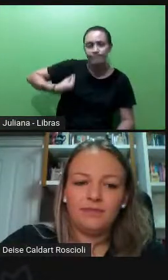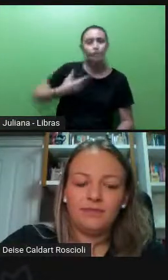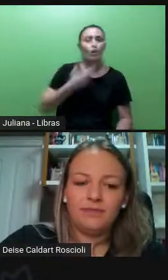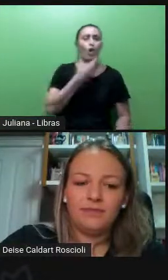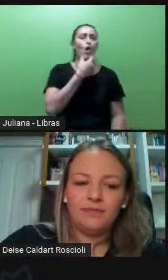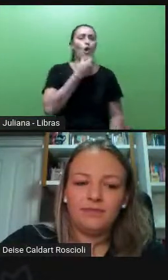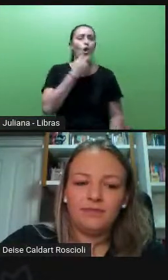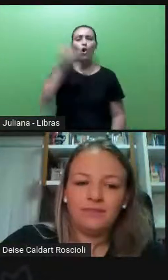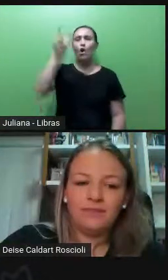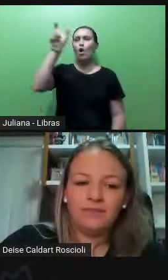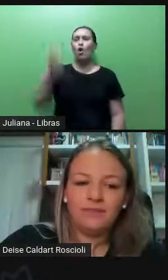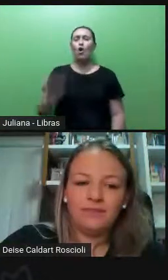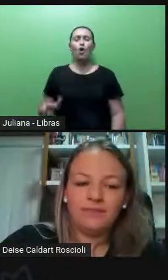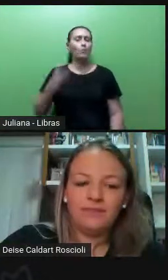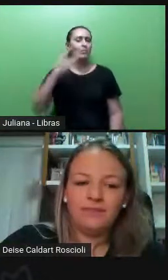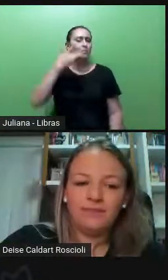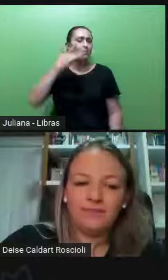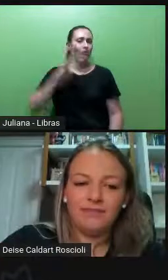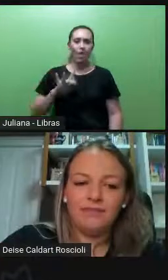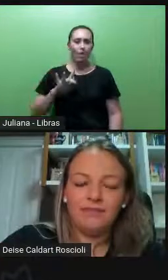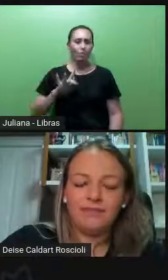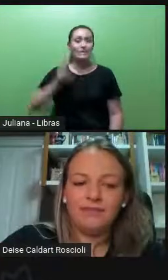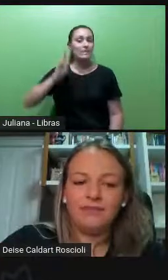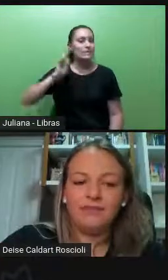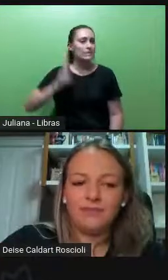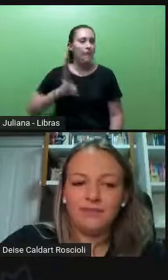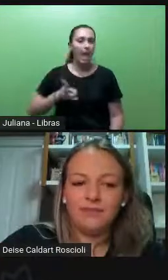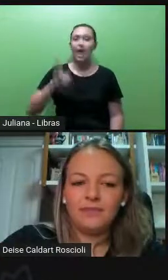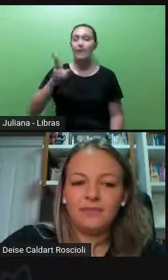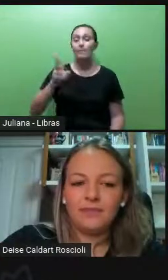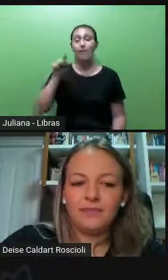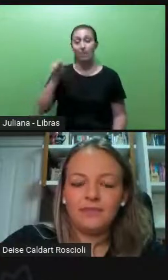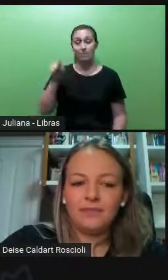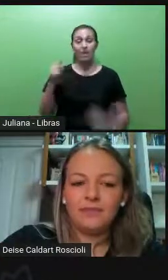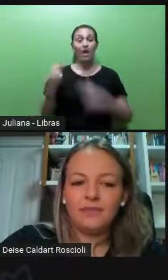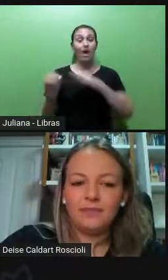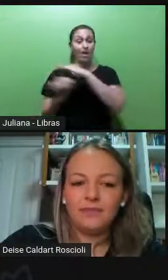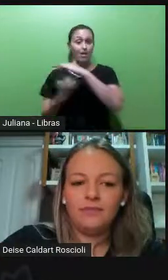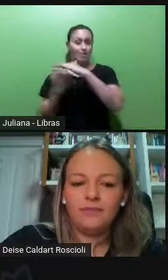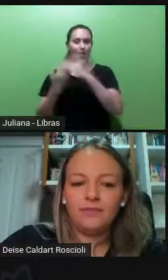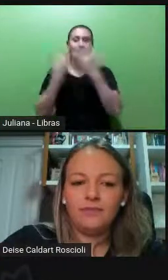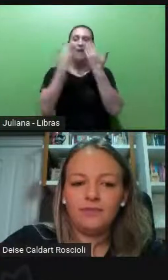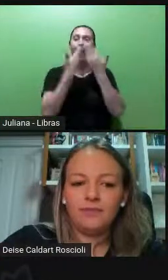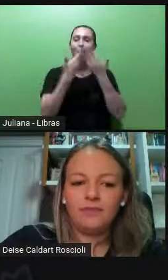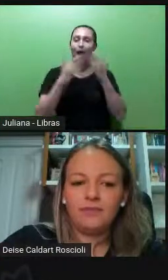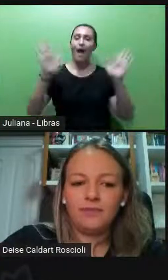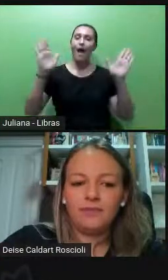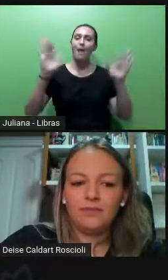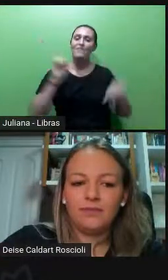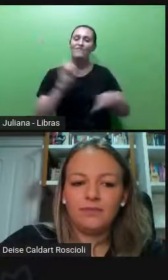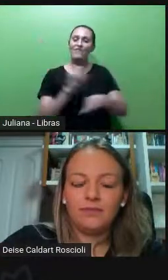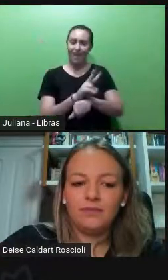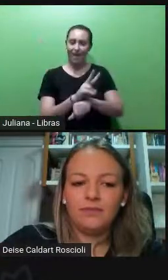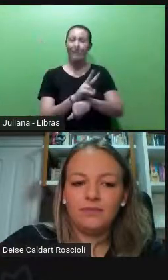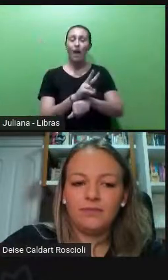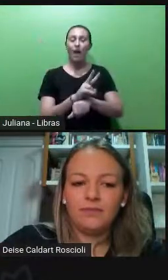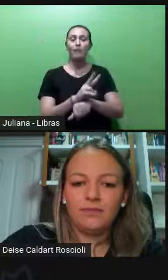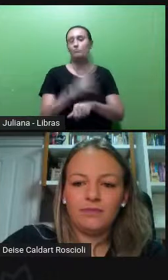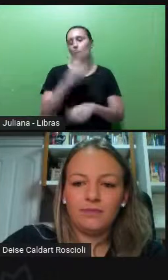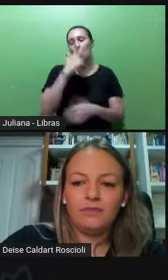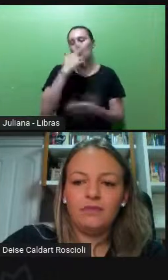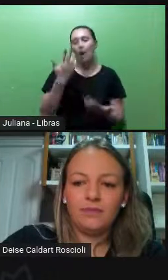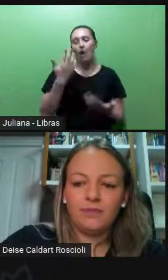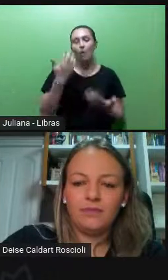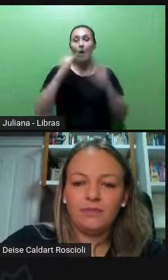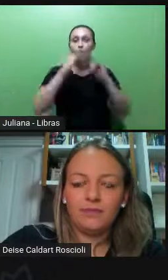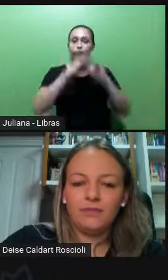branco, sempre, toda vez que essa empresa, ela abre, ela faz um card, um card para as suas redes sociais, e